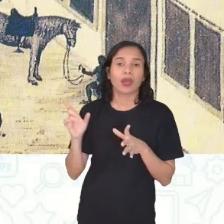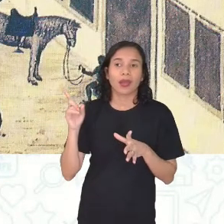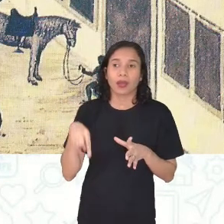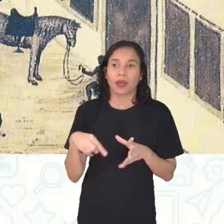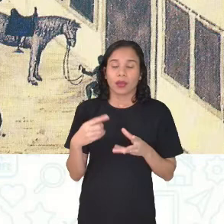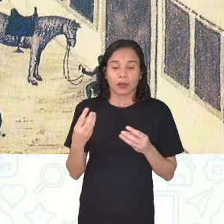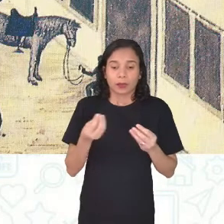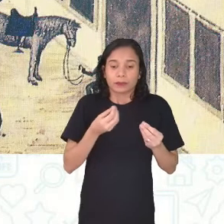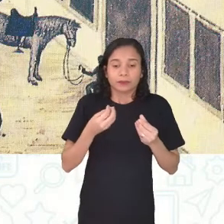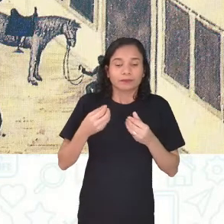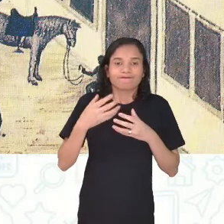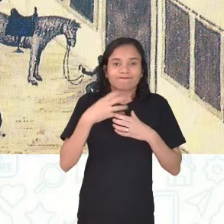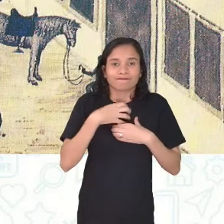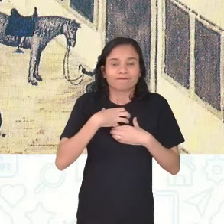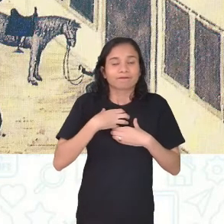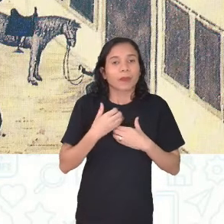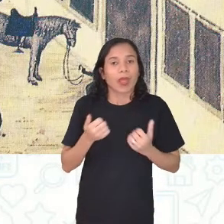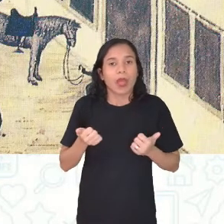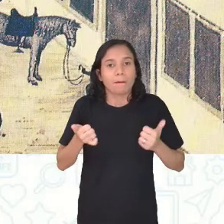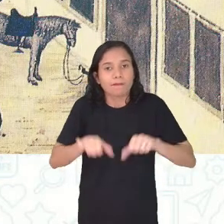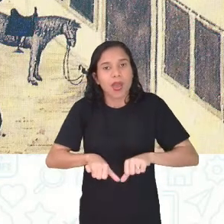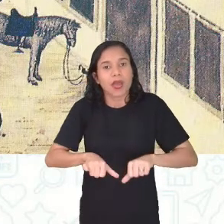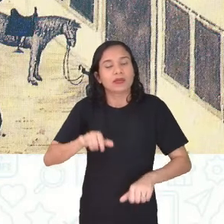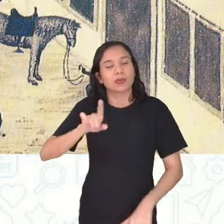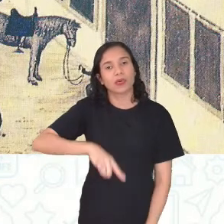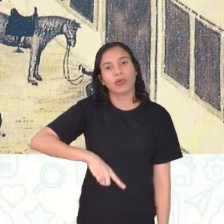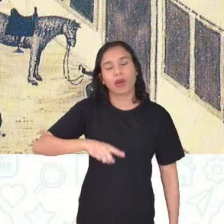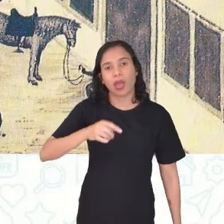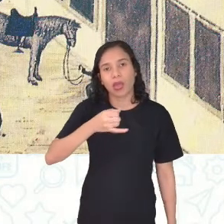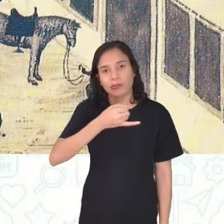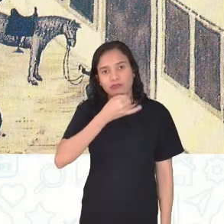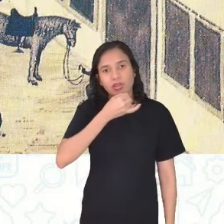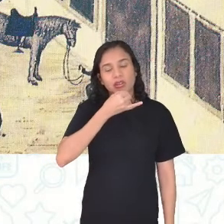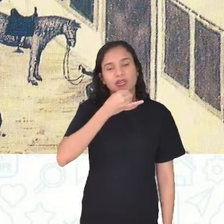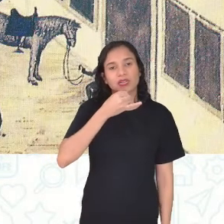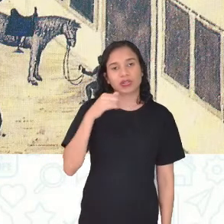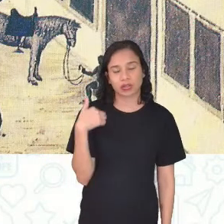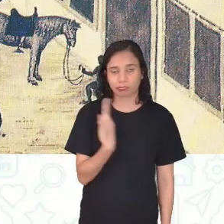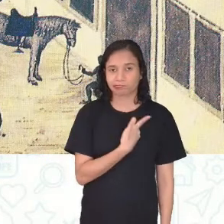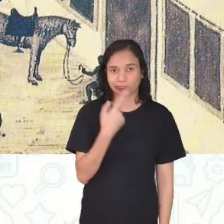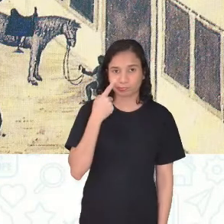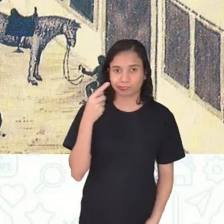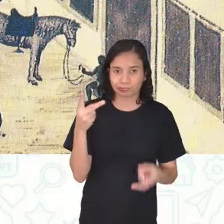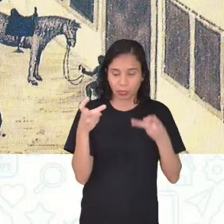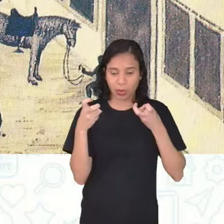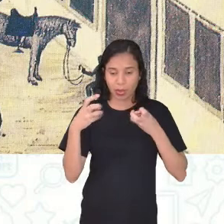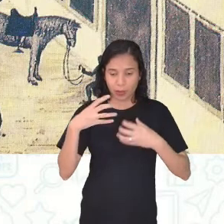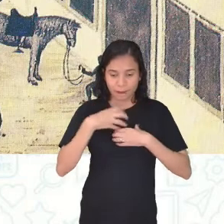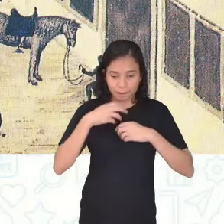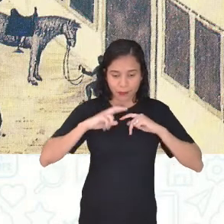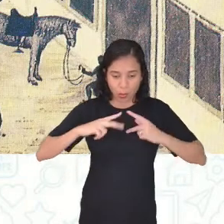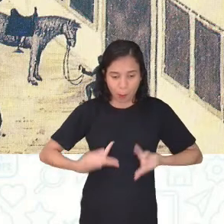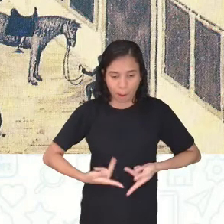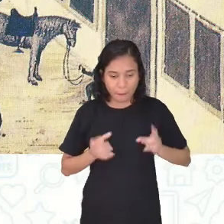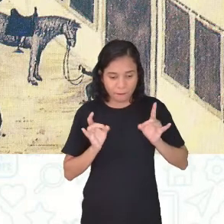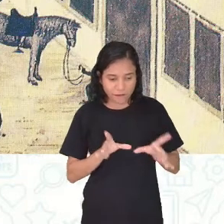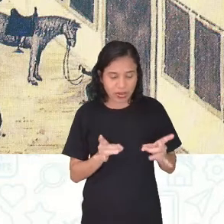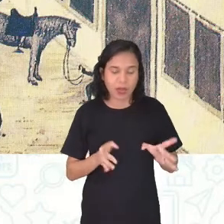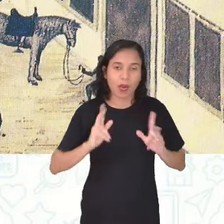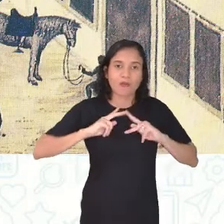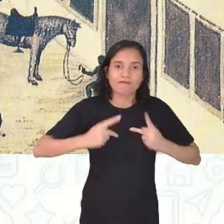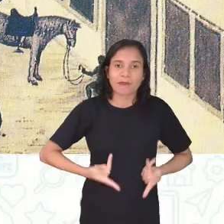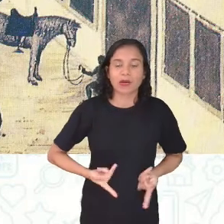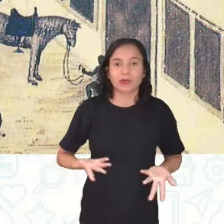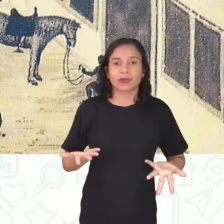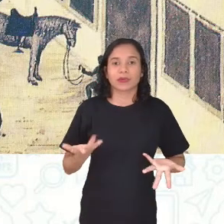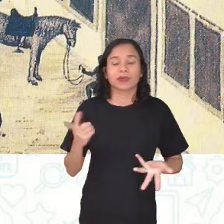assim... Infelizmente. Tem uma memória triste, né? Mais. Uma memória triste aí. Um ser humano sendo vendido. Exatamente. Porque